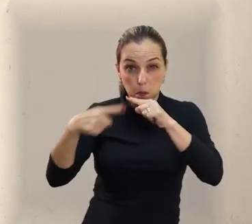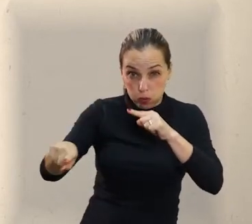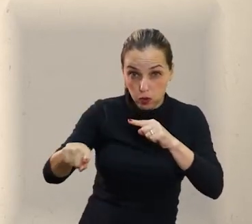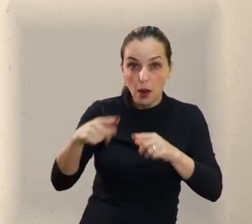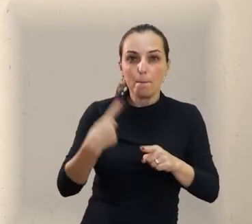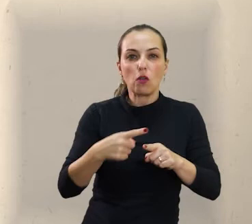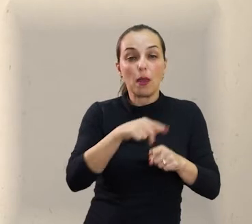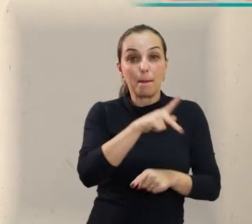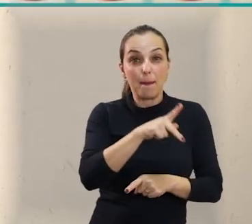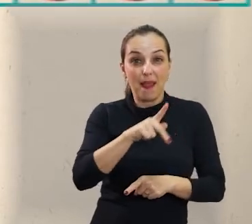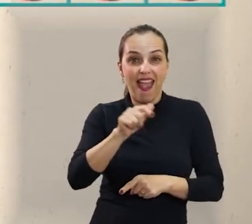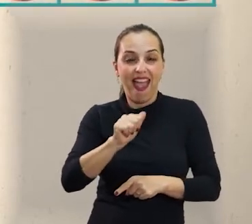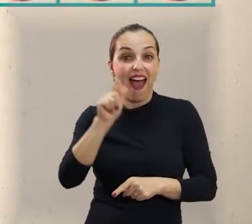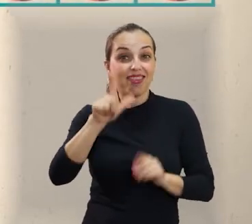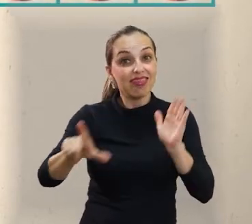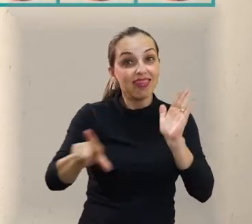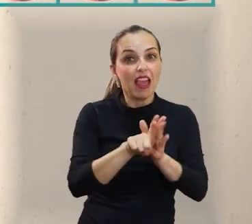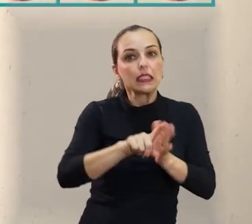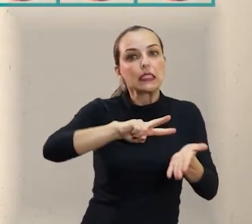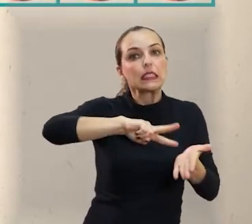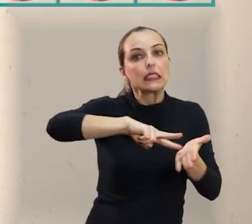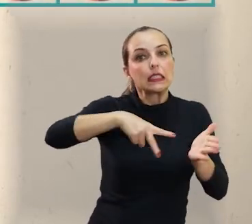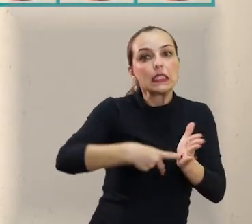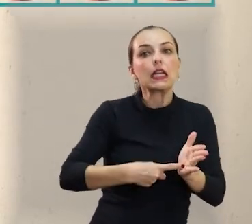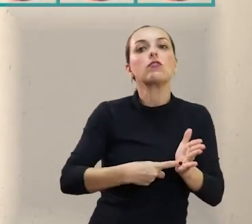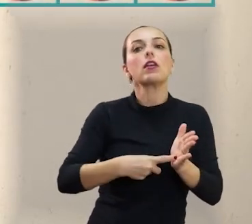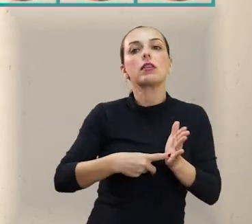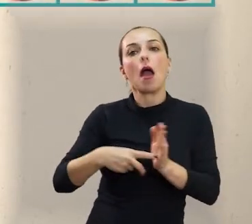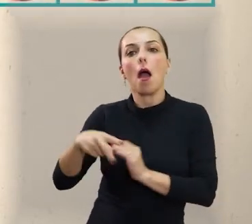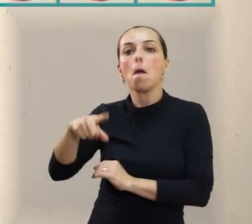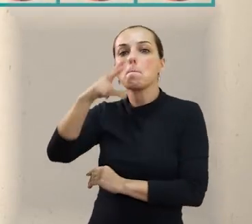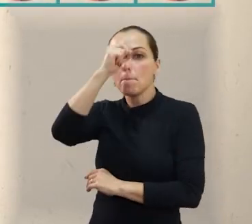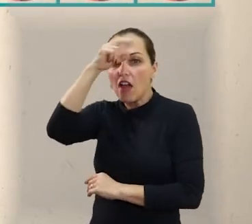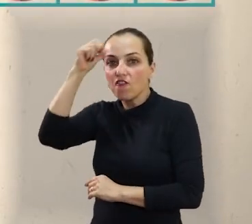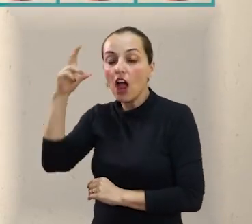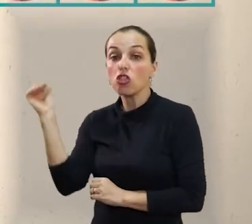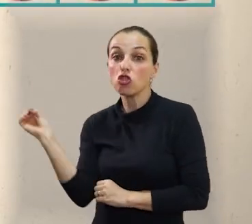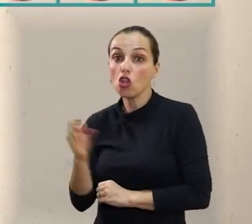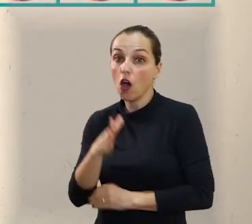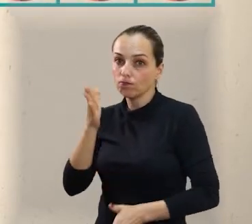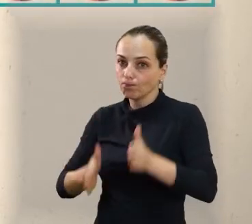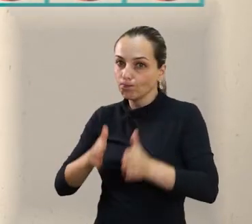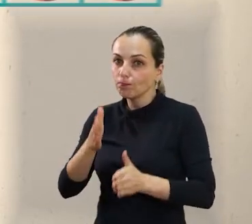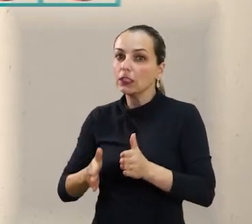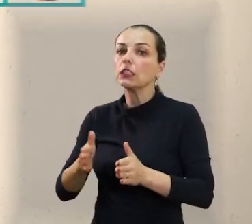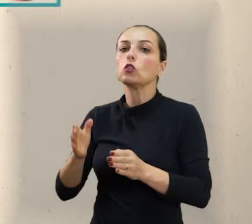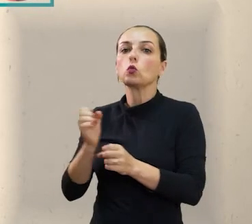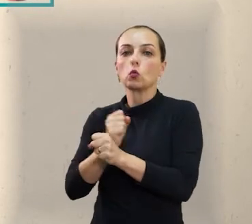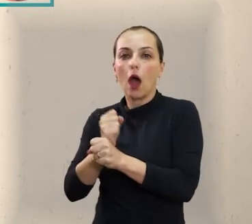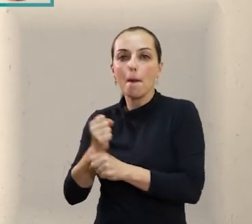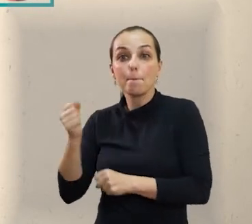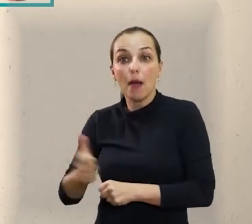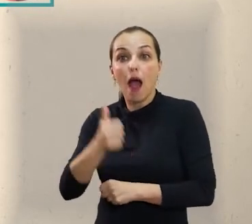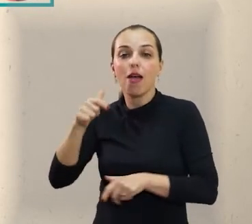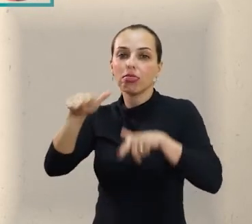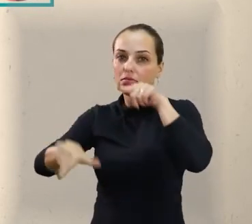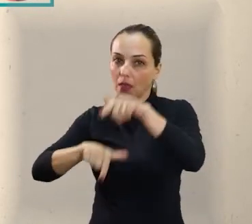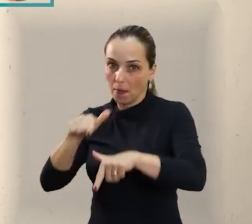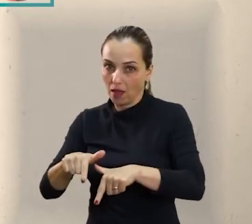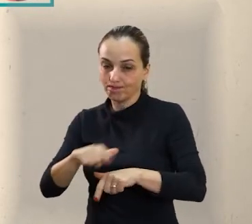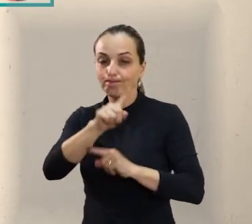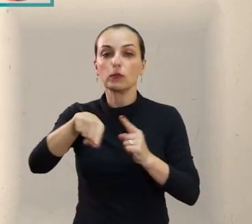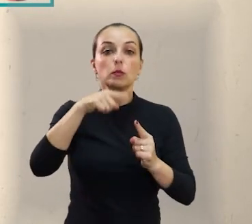de vigência do PPA vai corresponder ao primeiro ano do novo mandato do prefeito. O objetivo